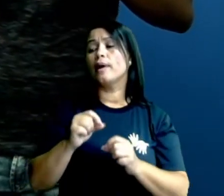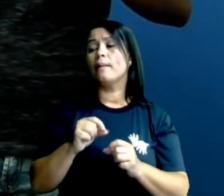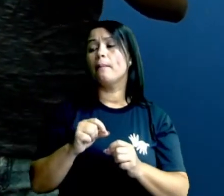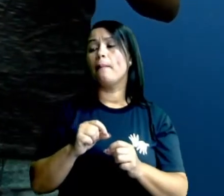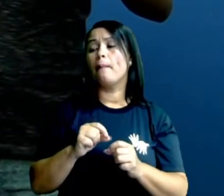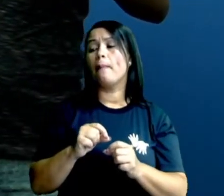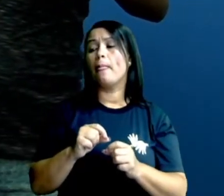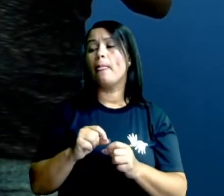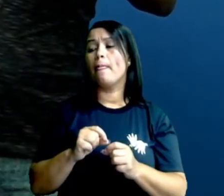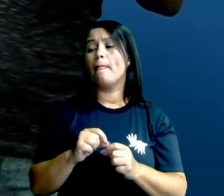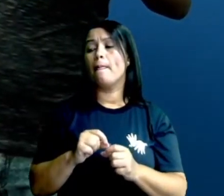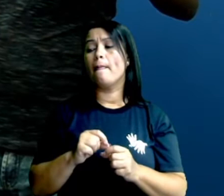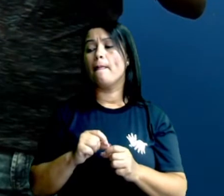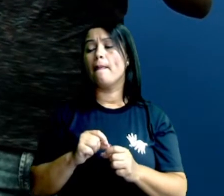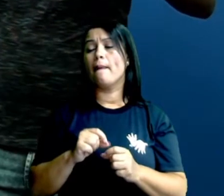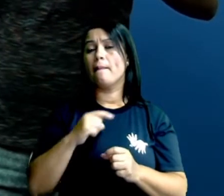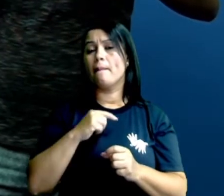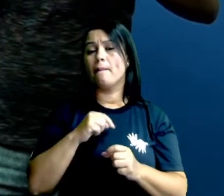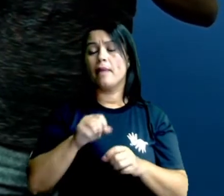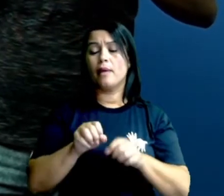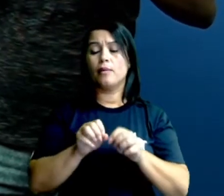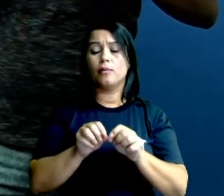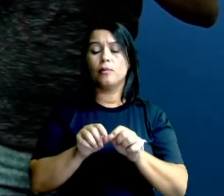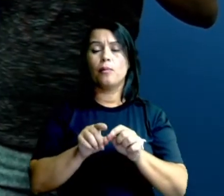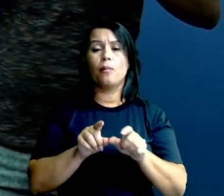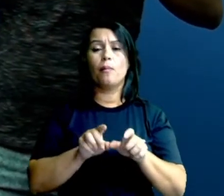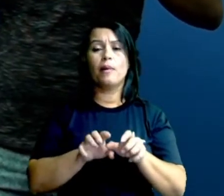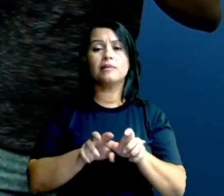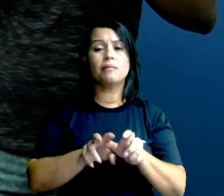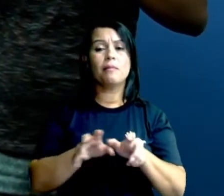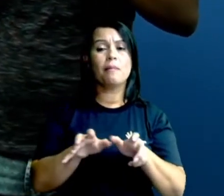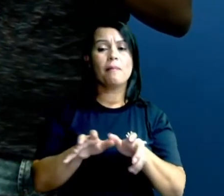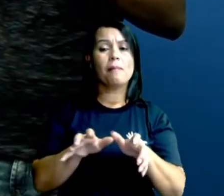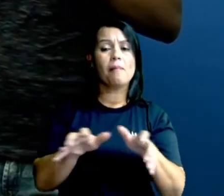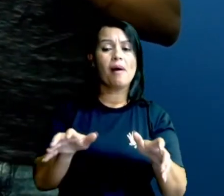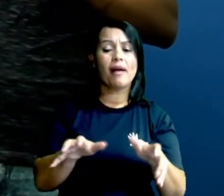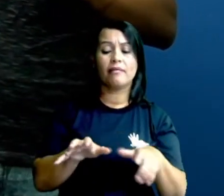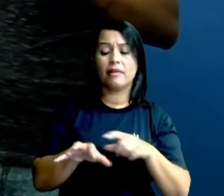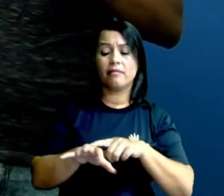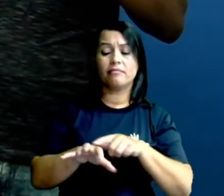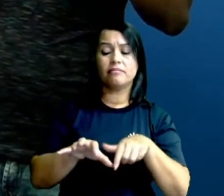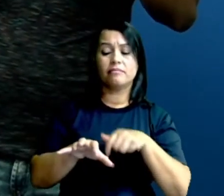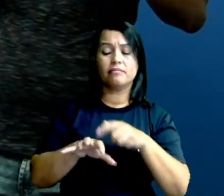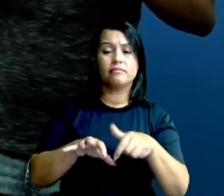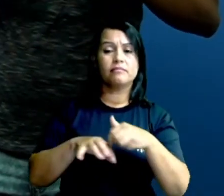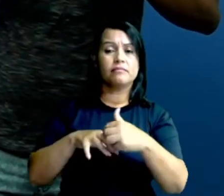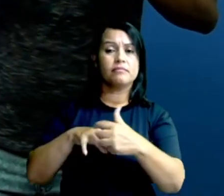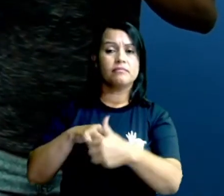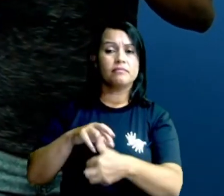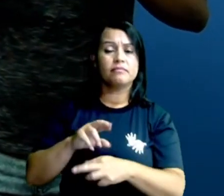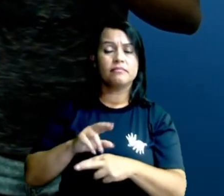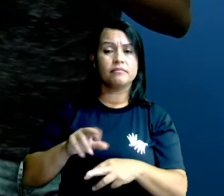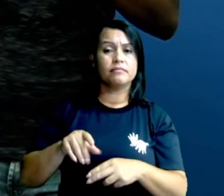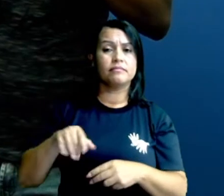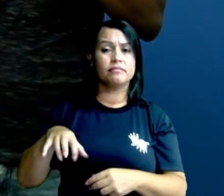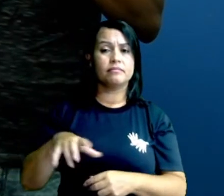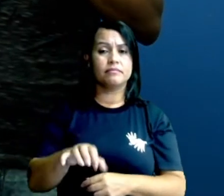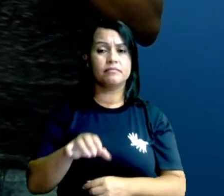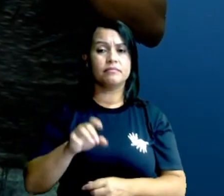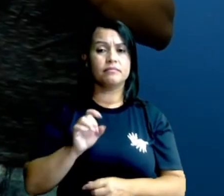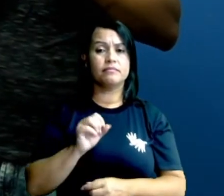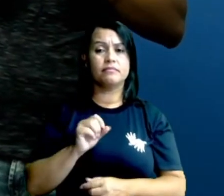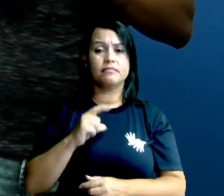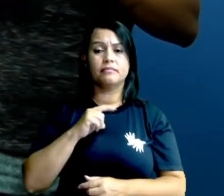patas especiais diferenciadas para a produção de venenos, ou então para inocular e conseguir